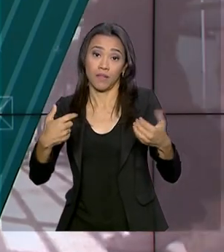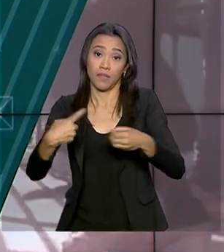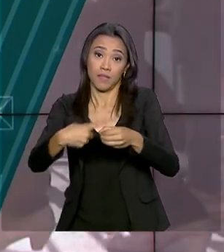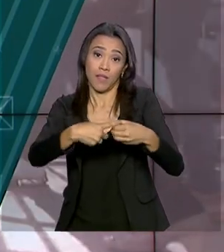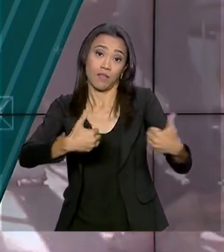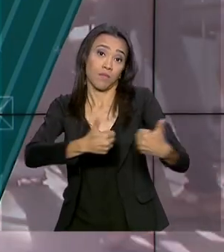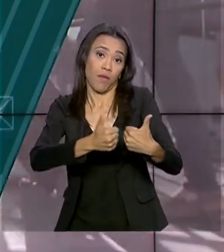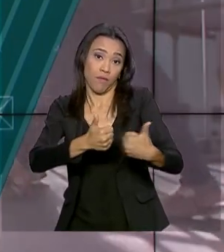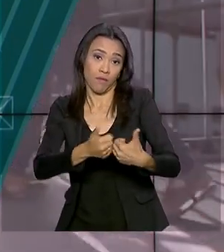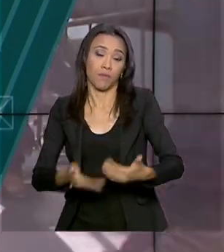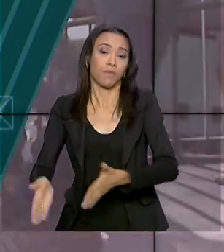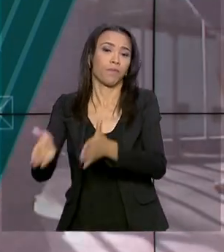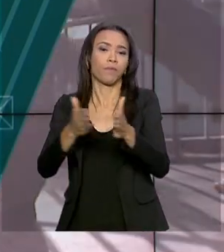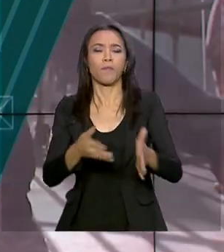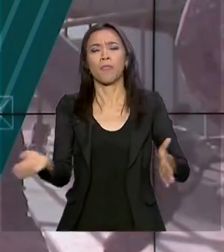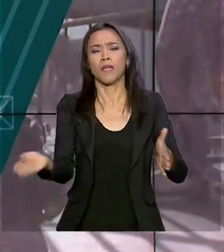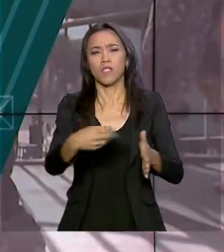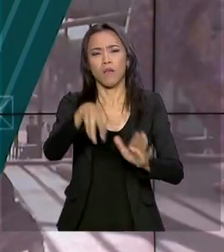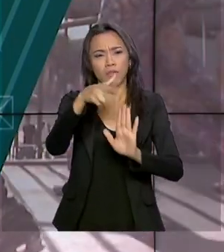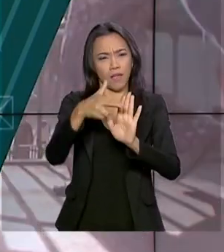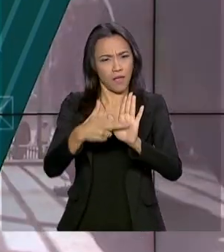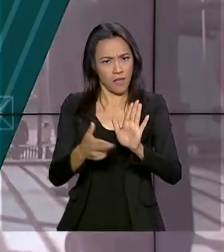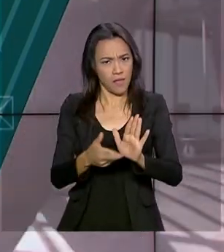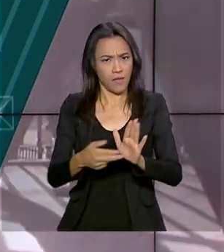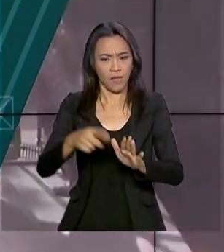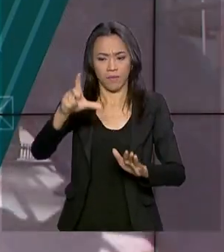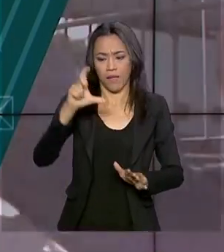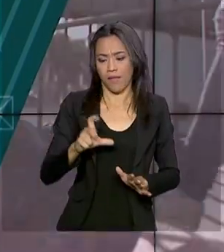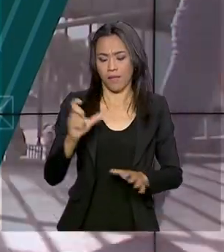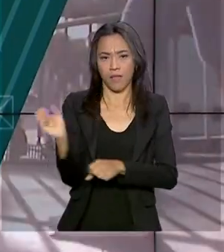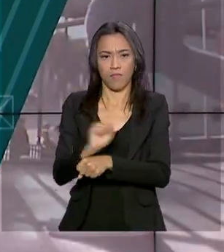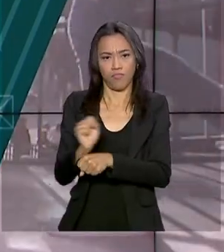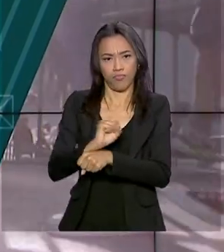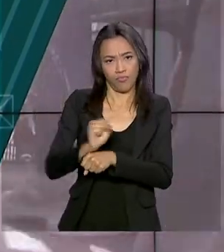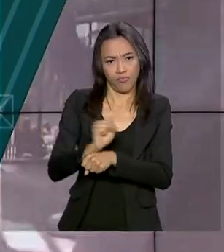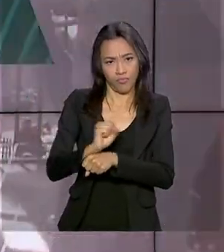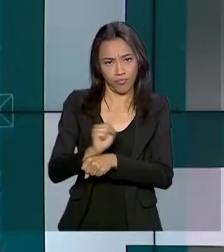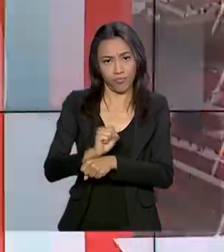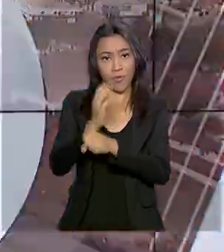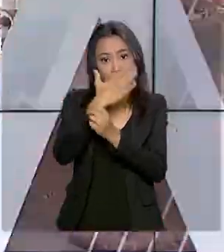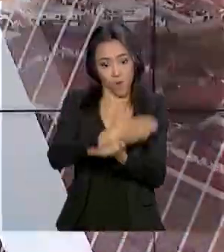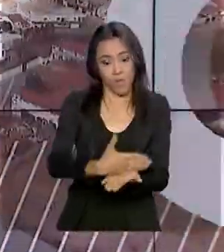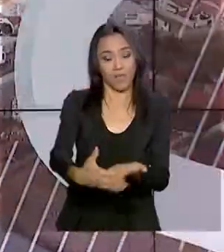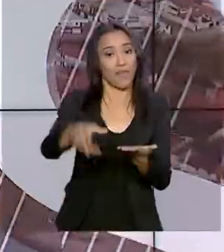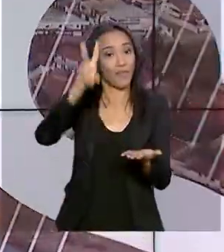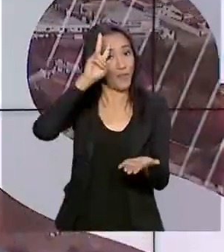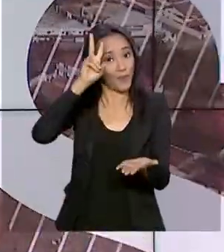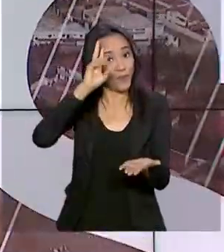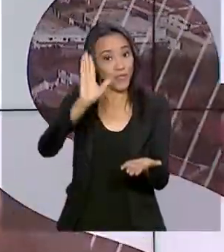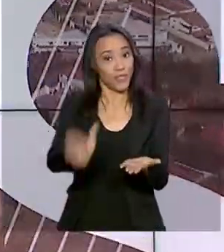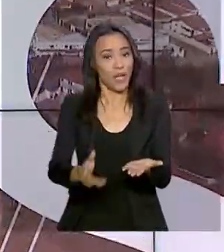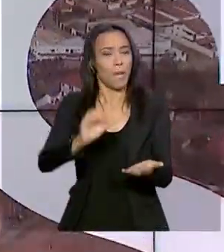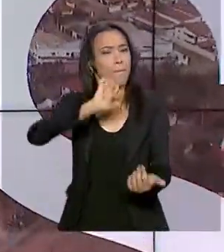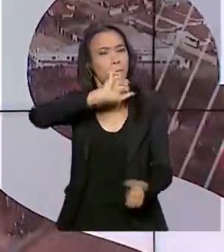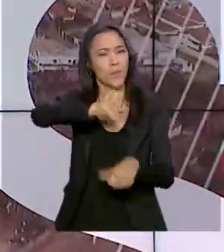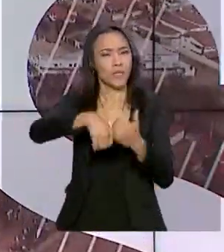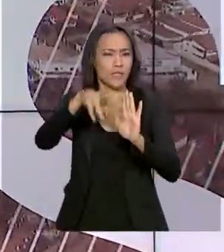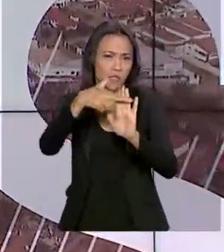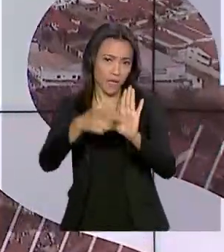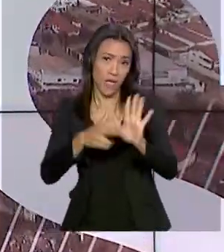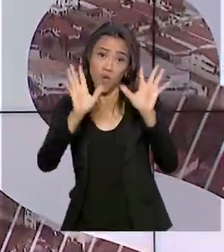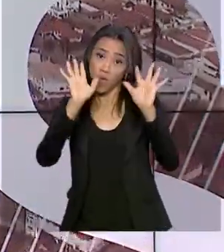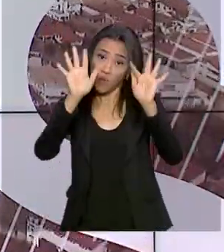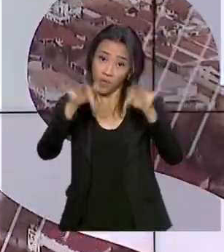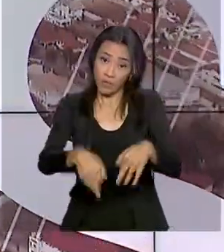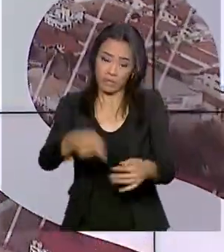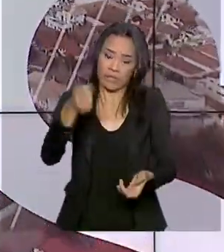As novas regras para tirar a Carteira Nacional de Habilitação entraram em vigor nesta segunda-feira. Entre as mudanças está o fim da